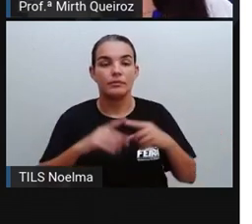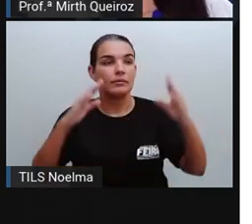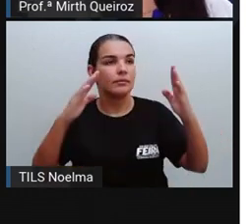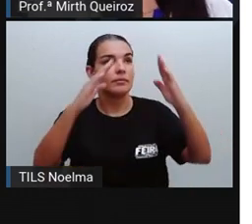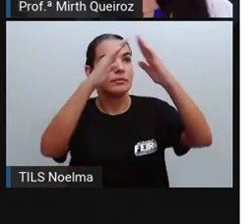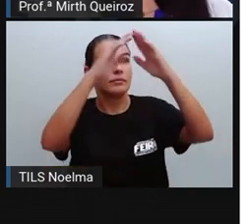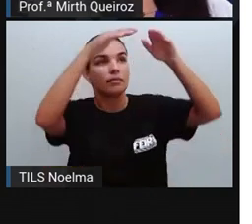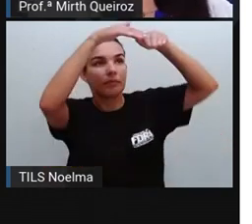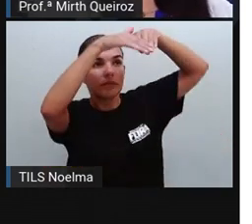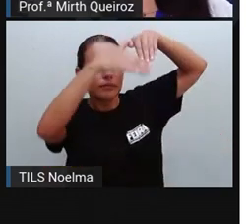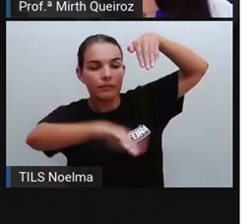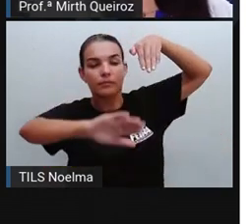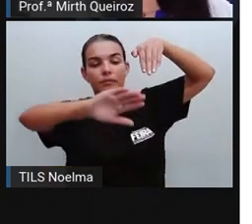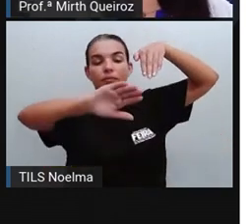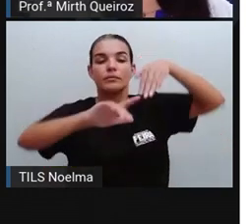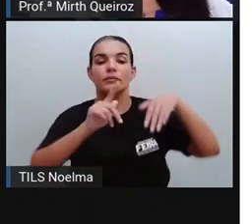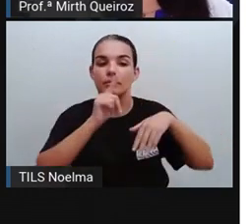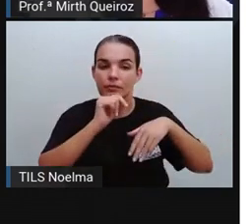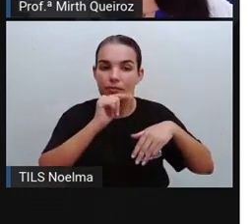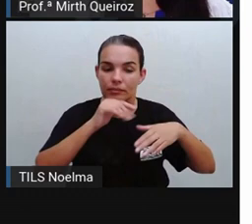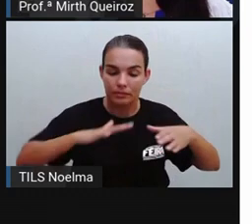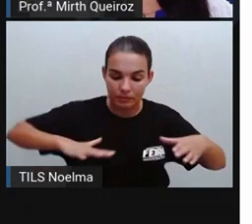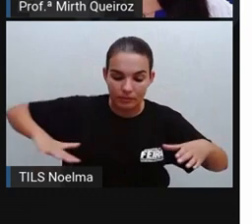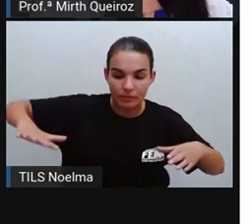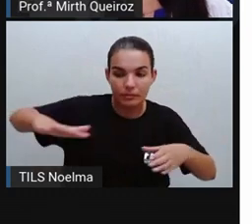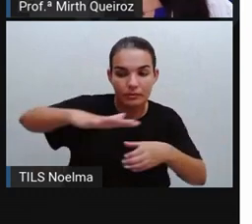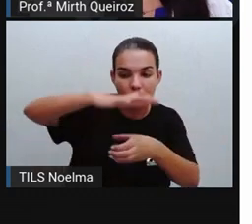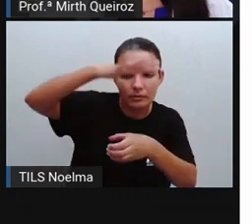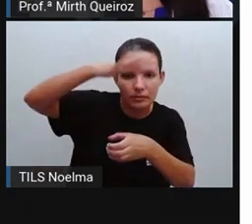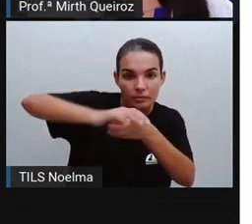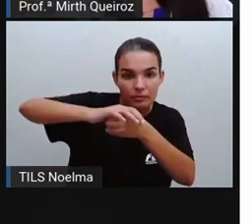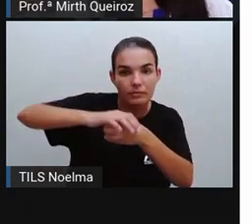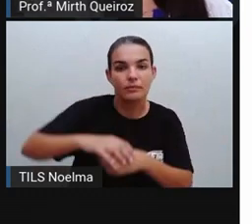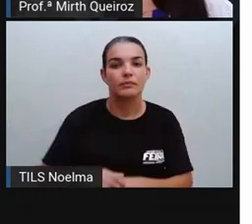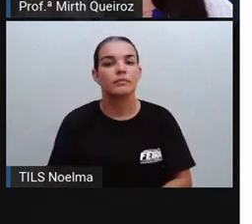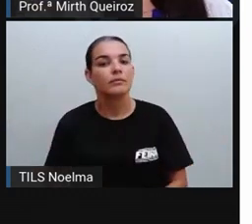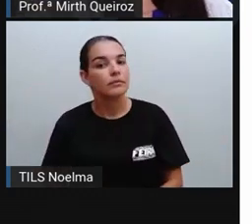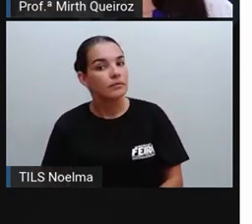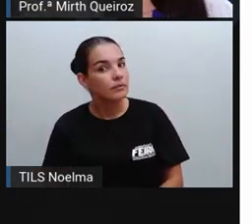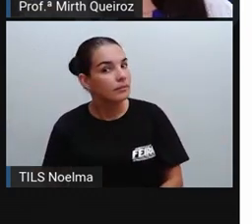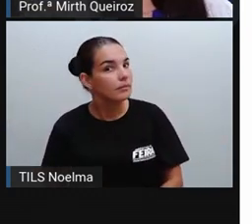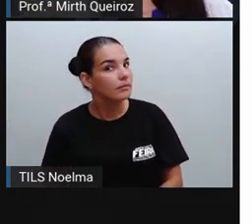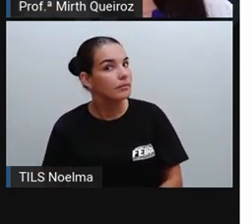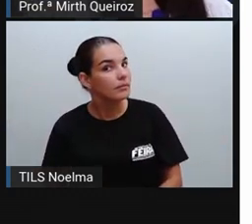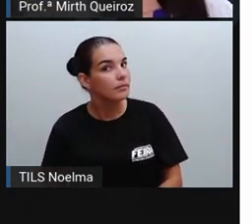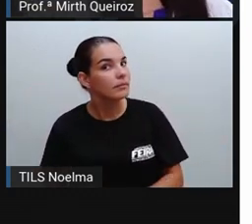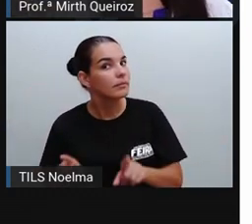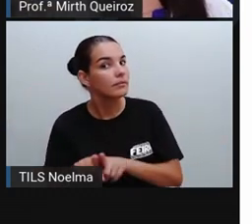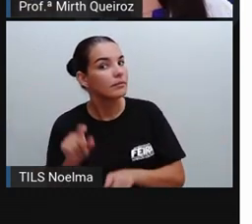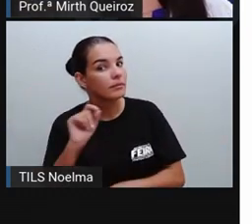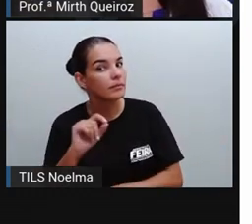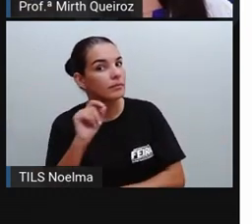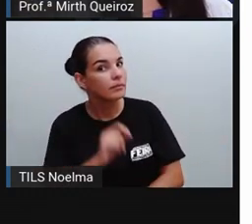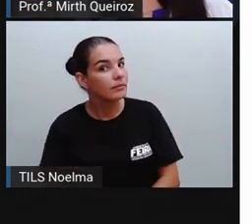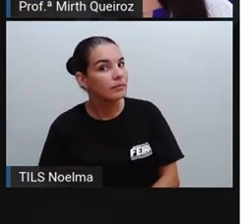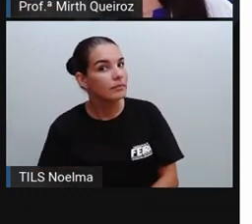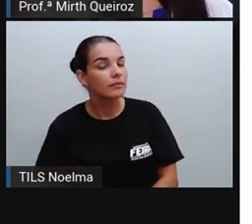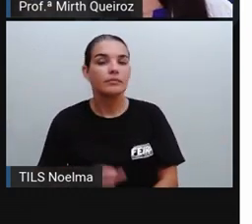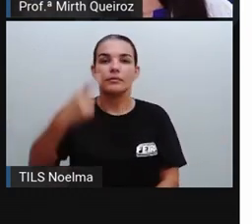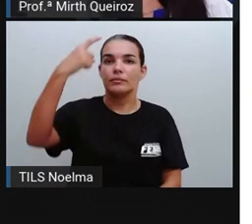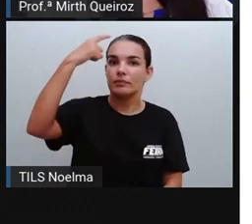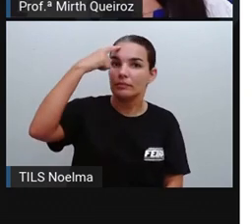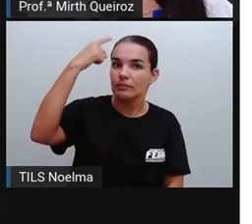entupida, a caixa d'água que deixa aberta, né? E um dos focos da DEM também é a ignorância